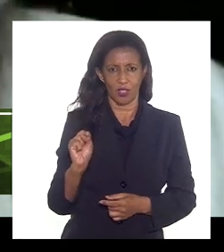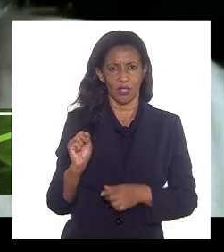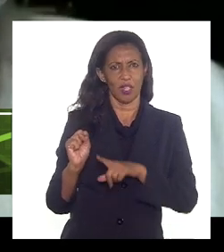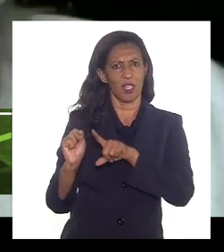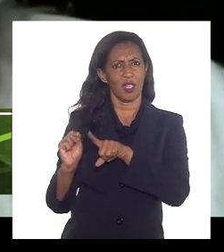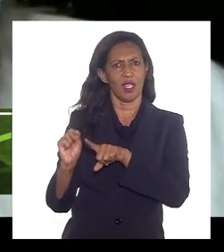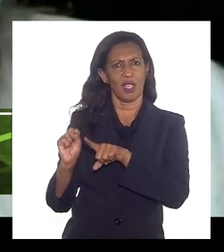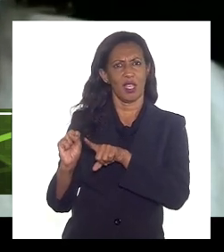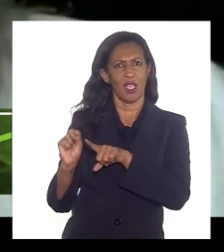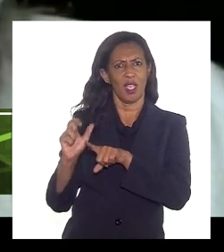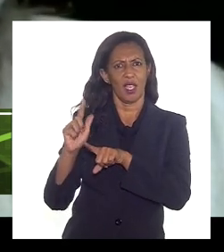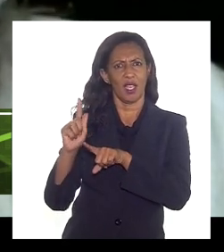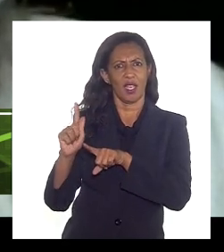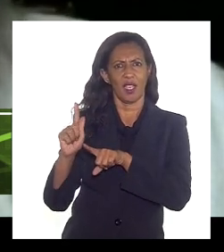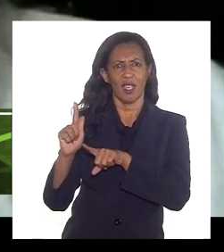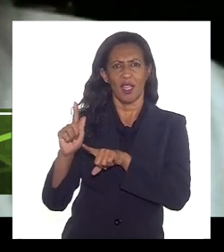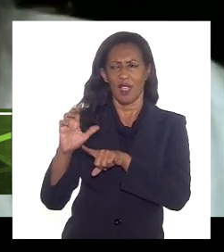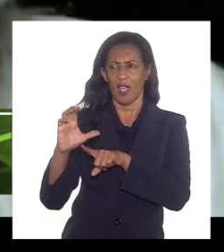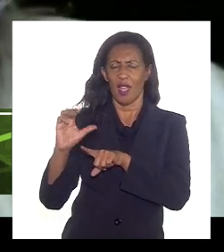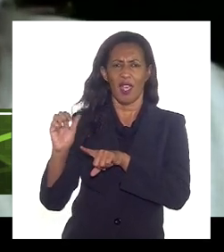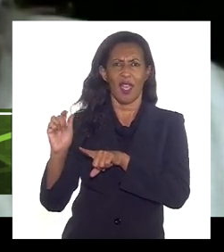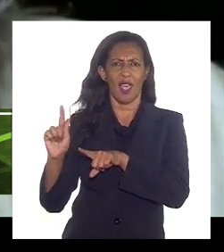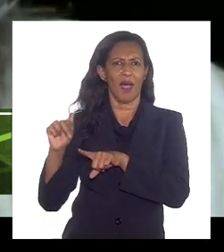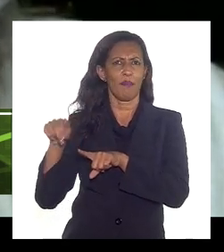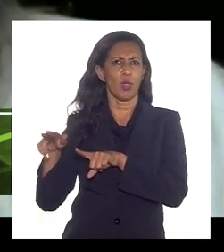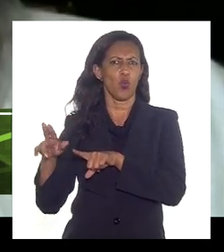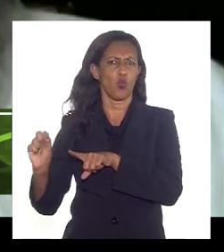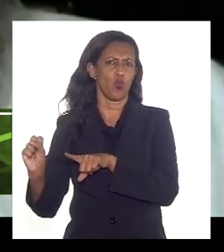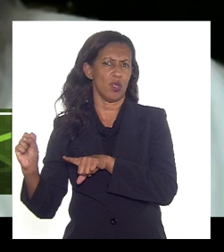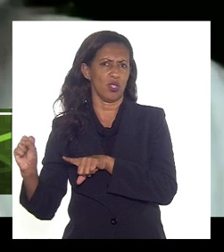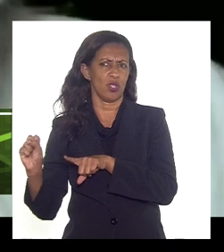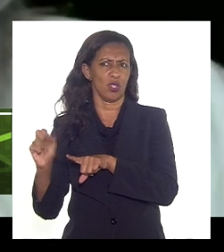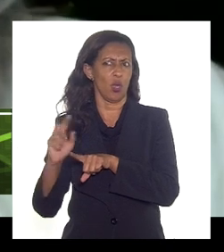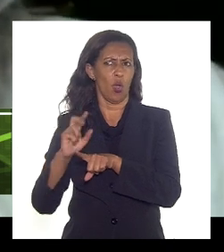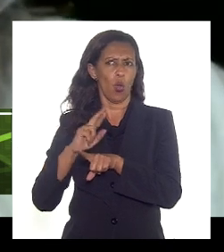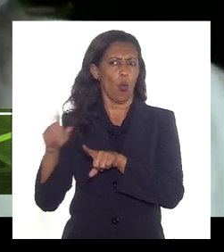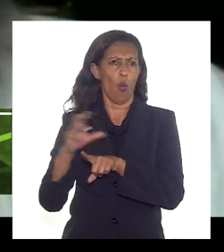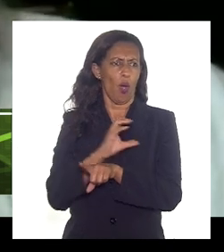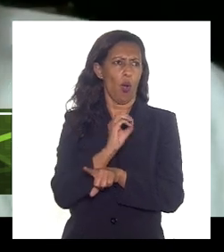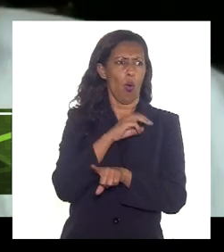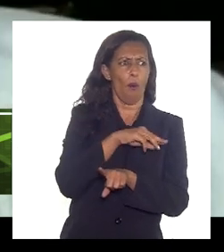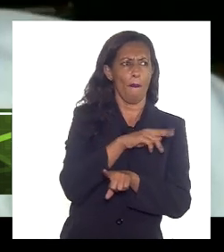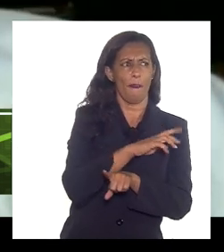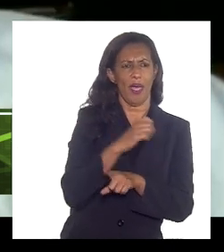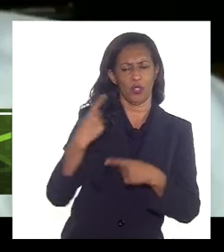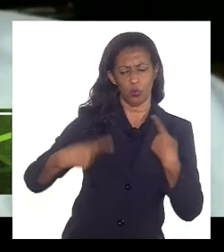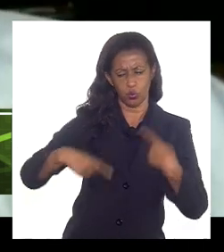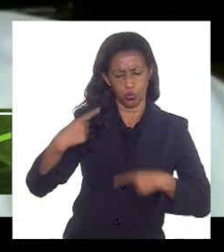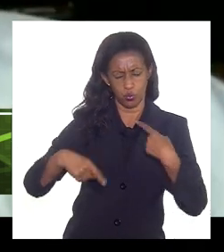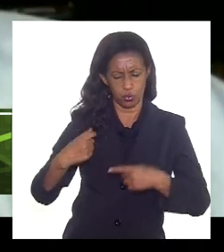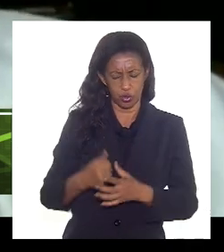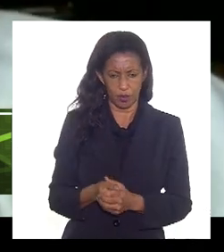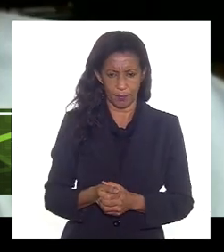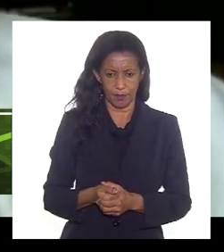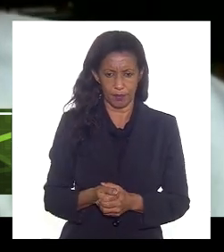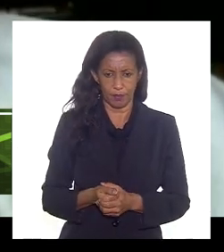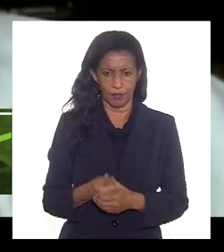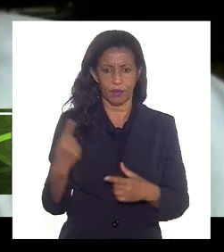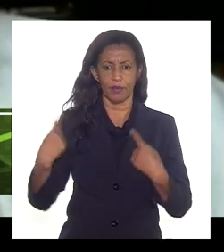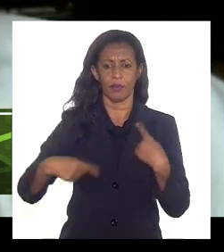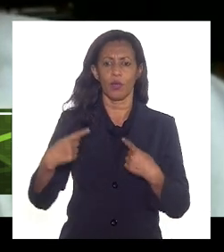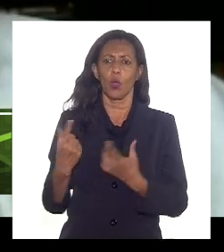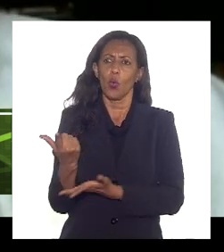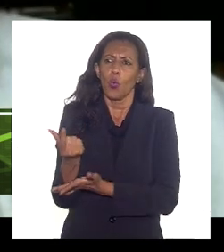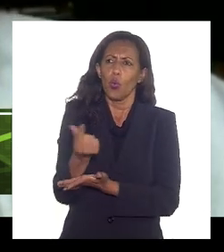jamais no Comperge então nós estamos discutindo gás estamos discutindo tudo isso nós temos que discutir o custo